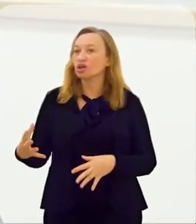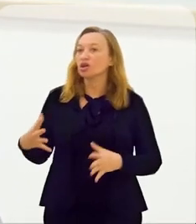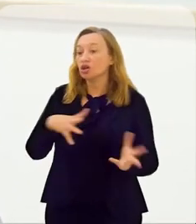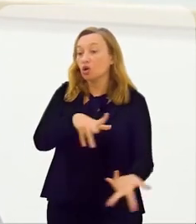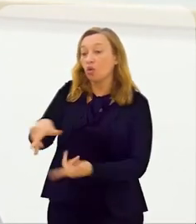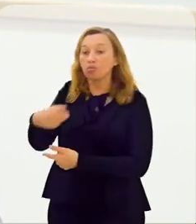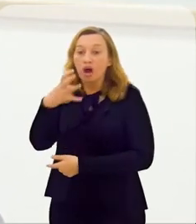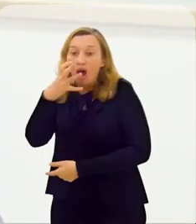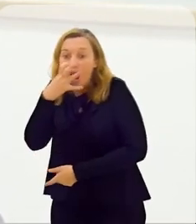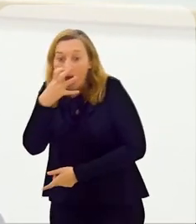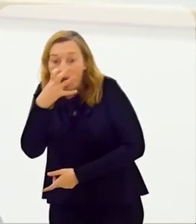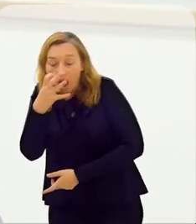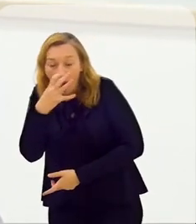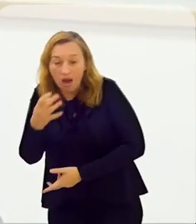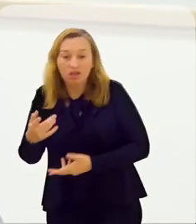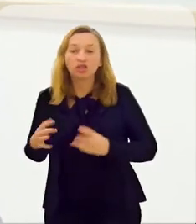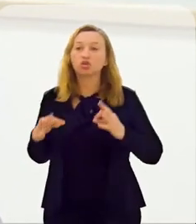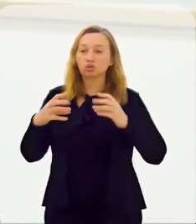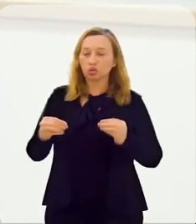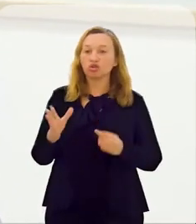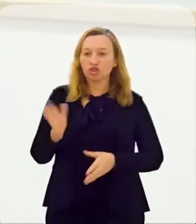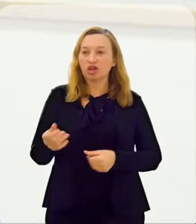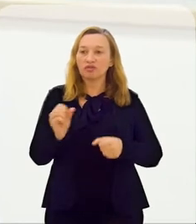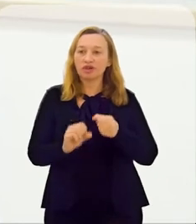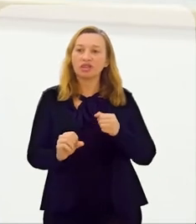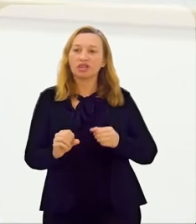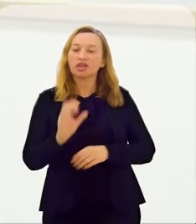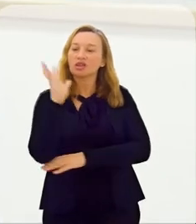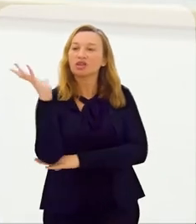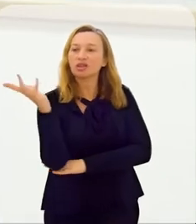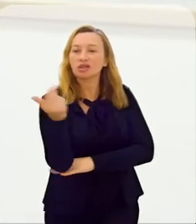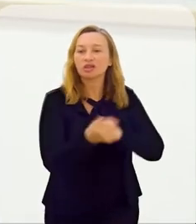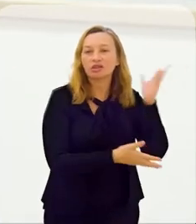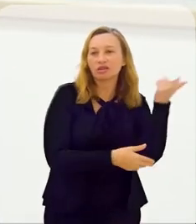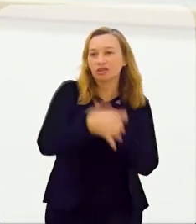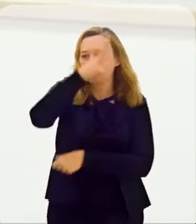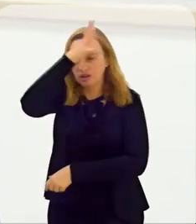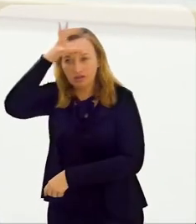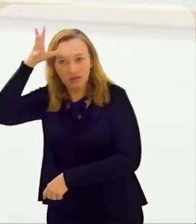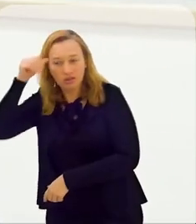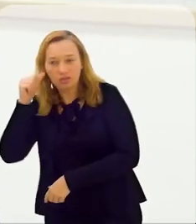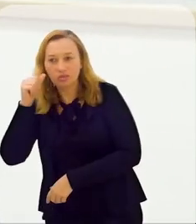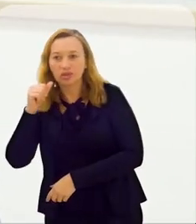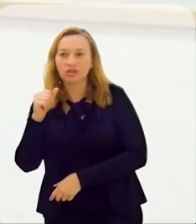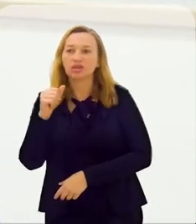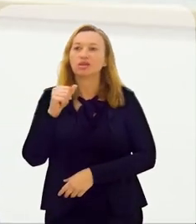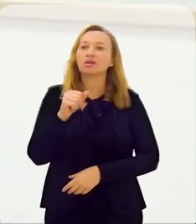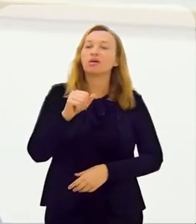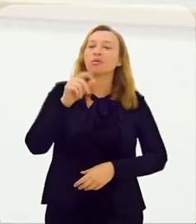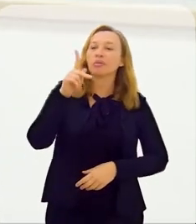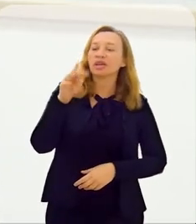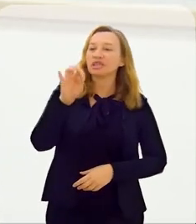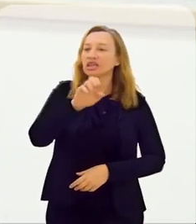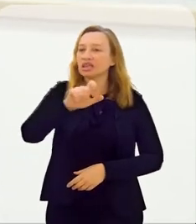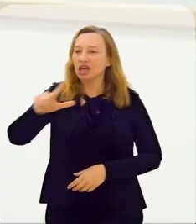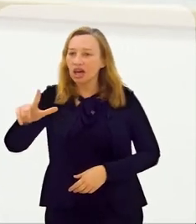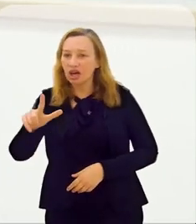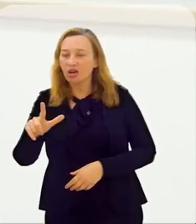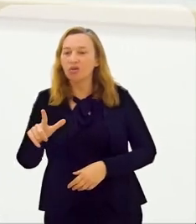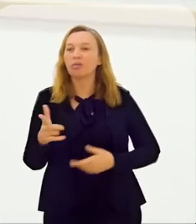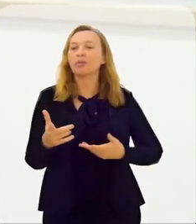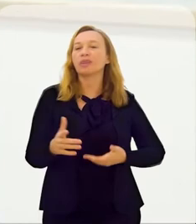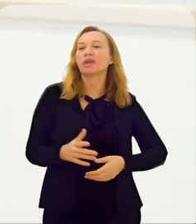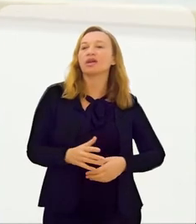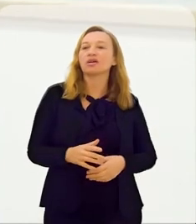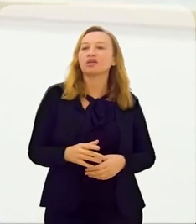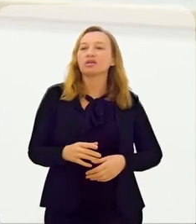várias coisas que o mundo vai ficar boquiaberto com as coisas que nós já estamos fazendo. Seja na floresta amazônica, seja no Cerrado,